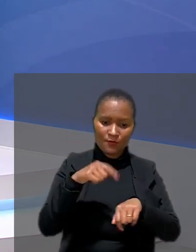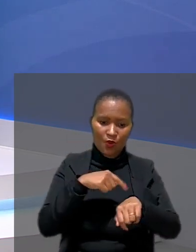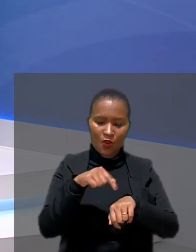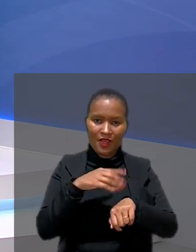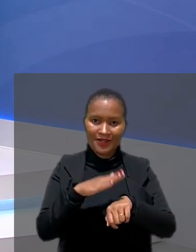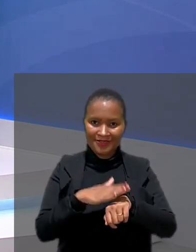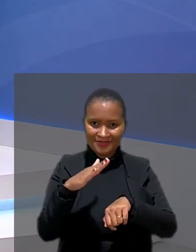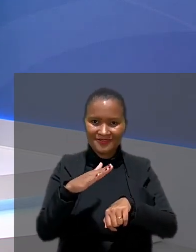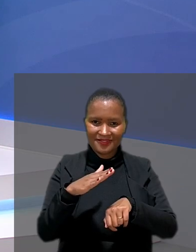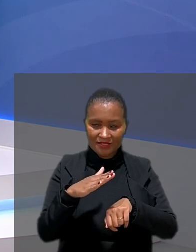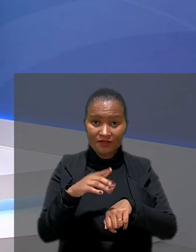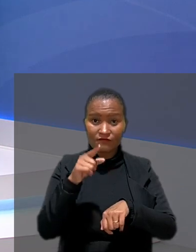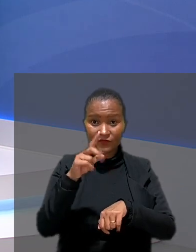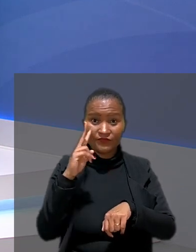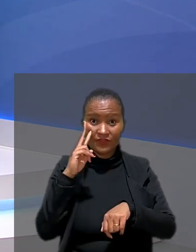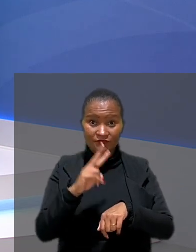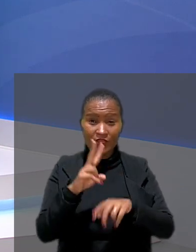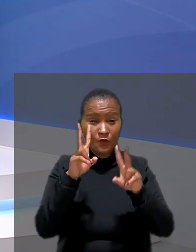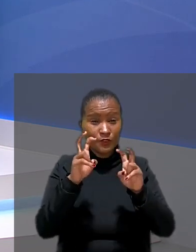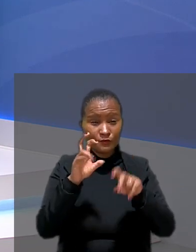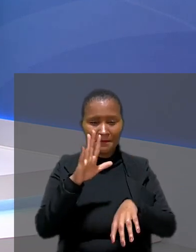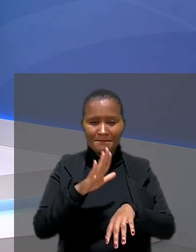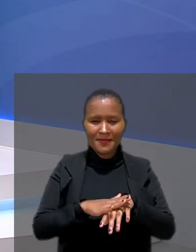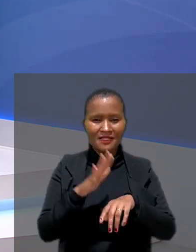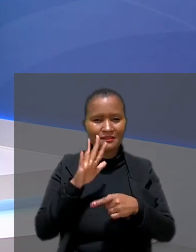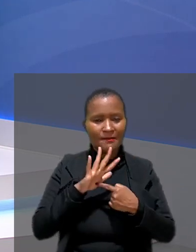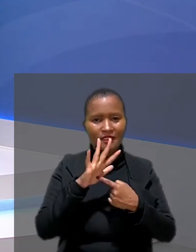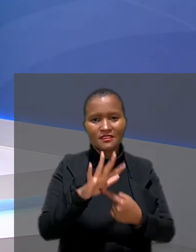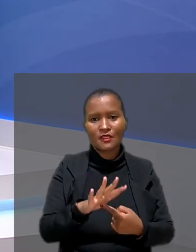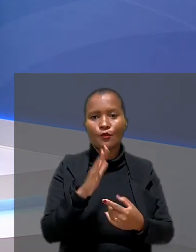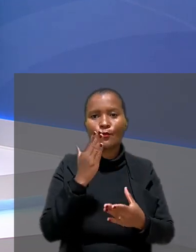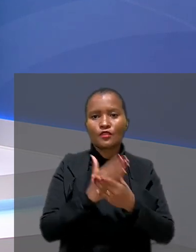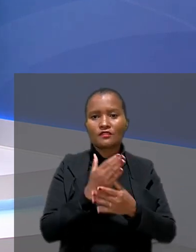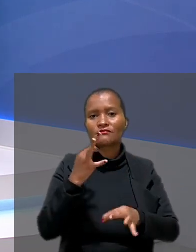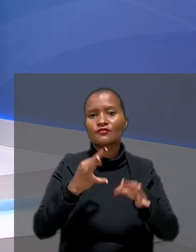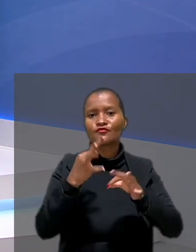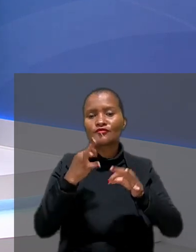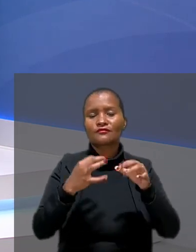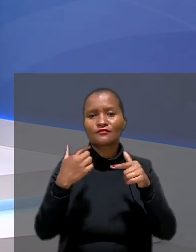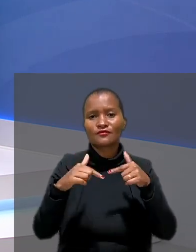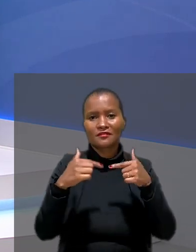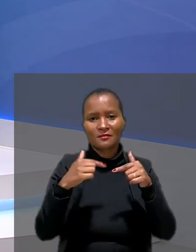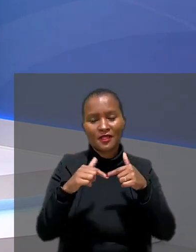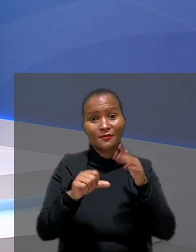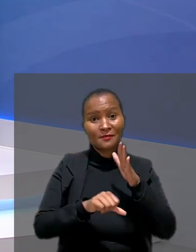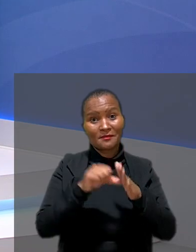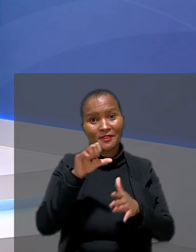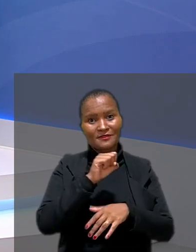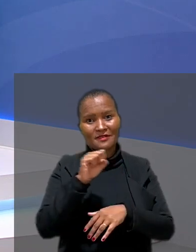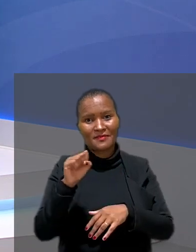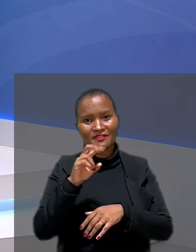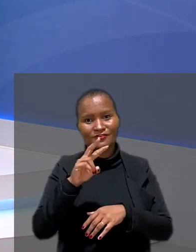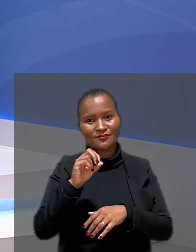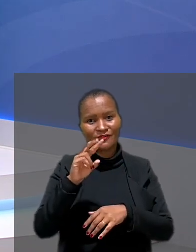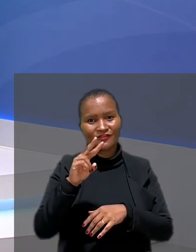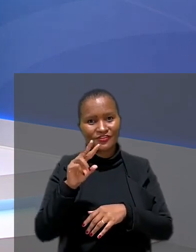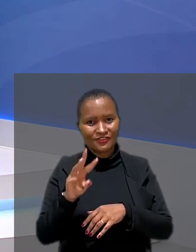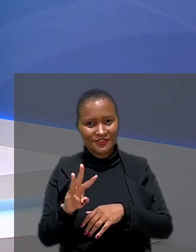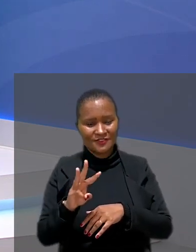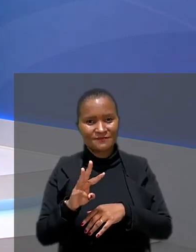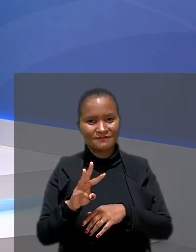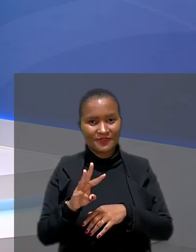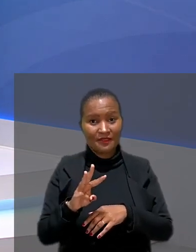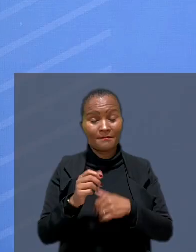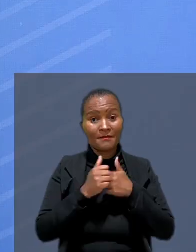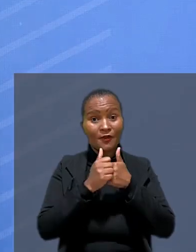Papo É Hora Extra, você vai ver que esse foi o assunto que mais apareceu em processos na justiça do trabalho no primeiro semestre de